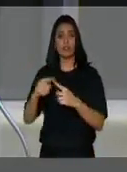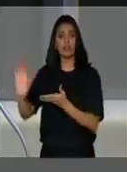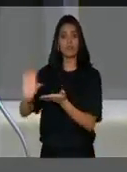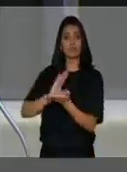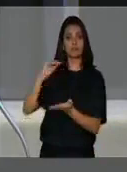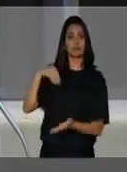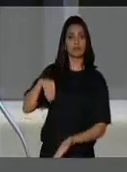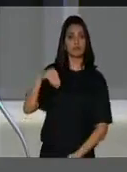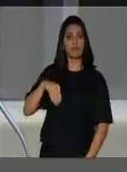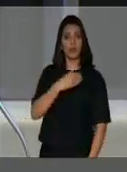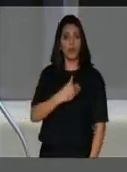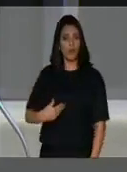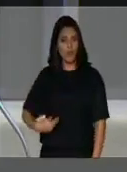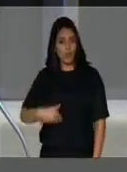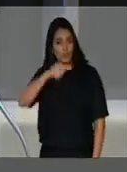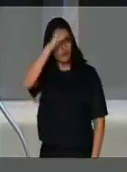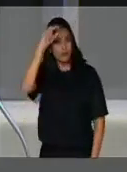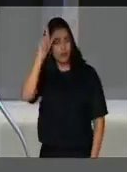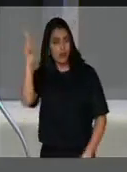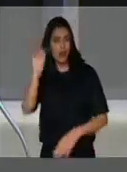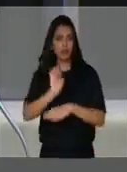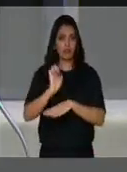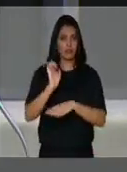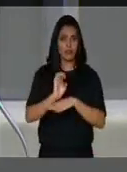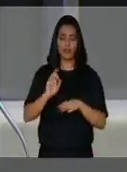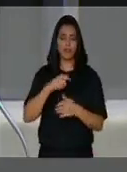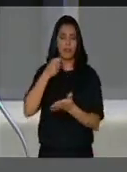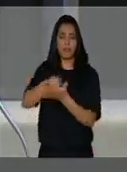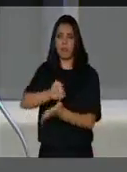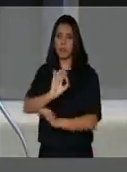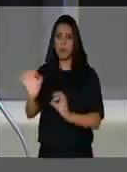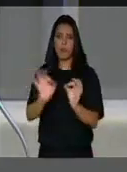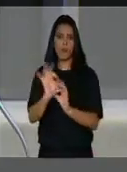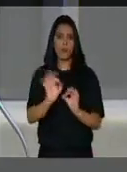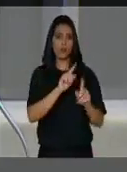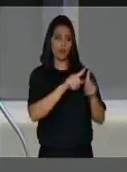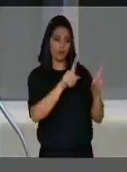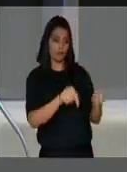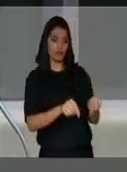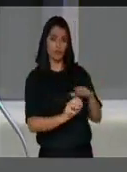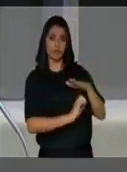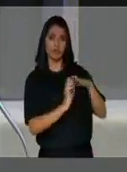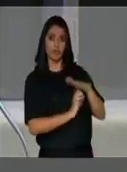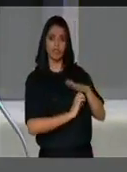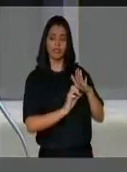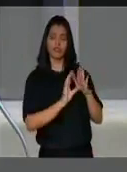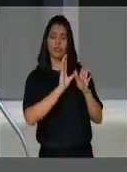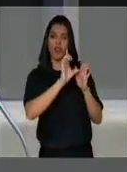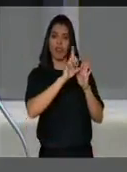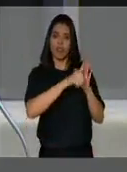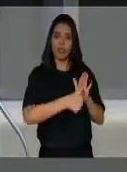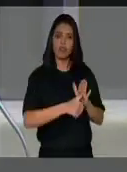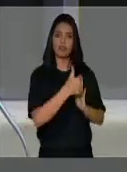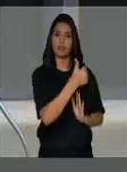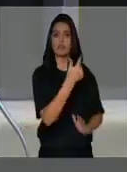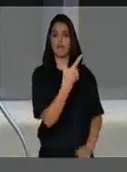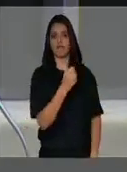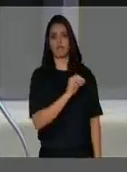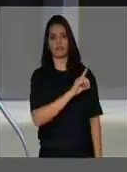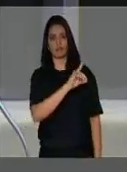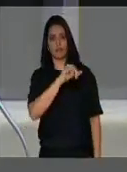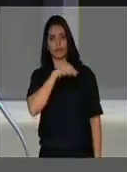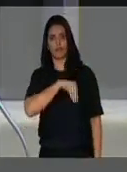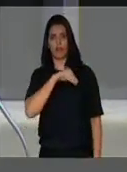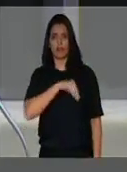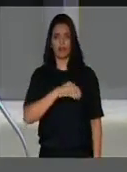governo do Estado. Os funcionários da empresa estão com salários atrasados há 120 dias. Depois que a situação